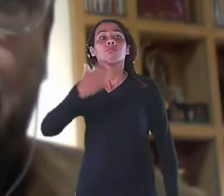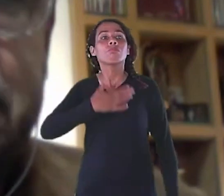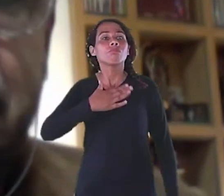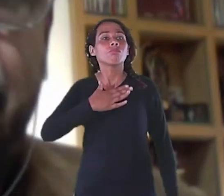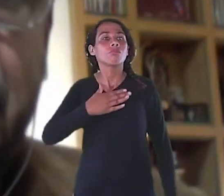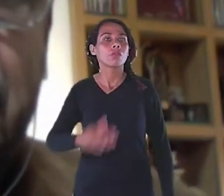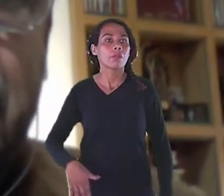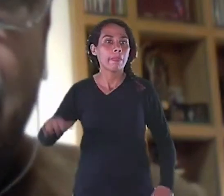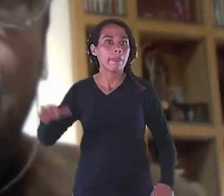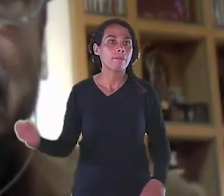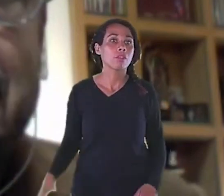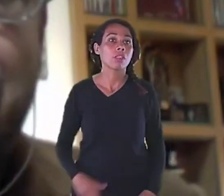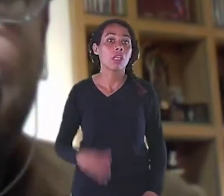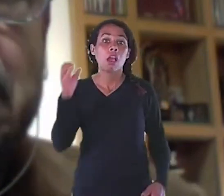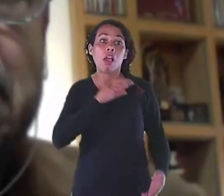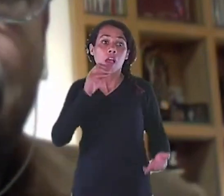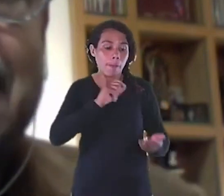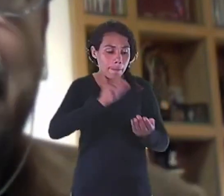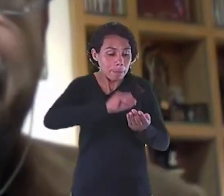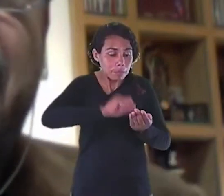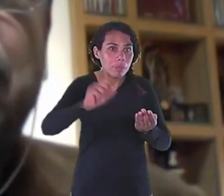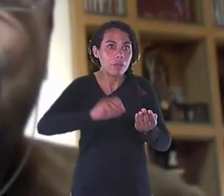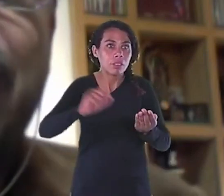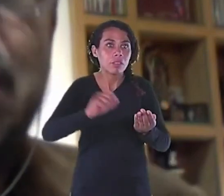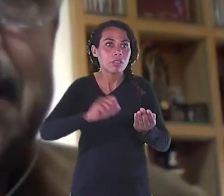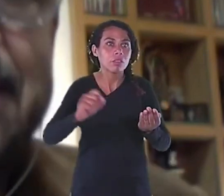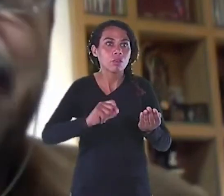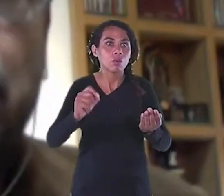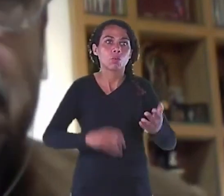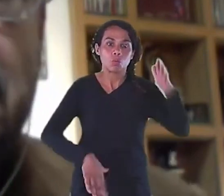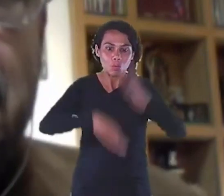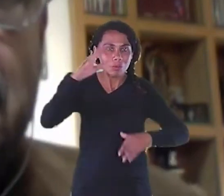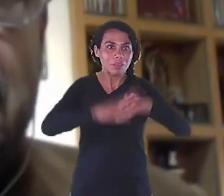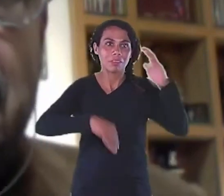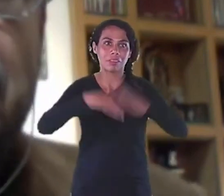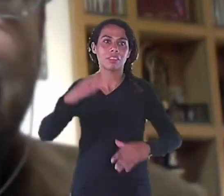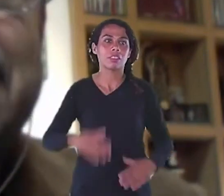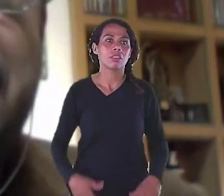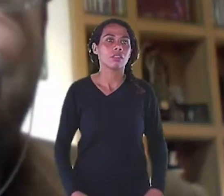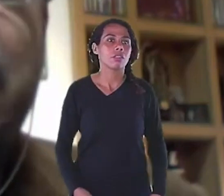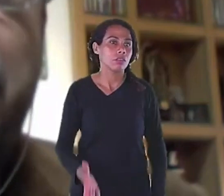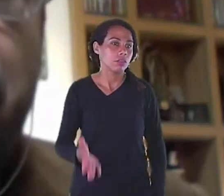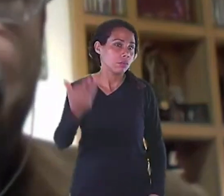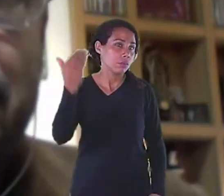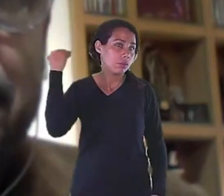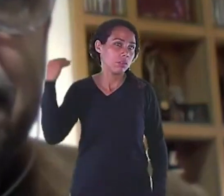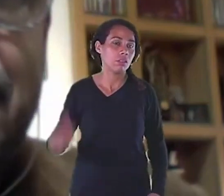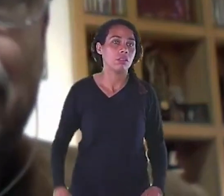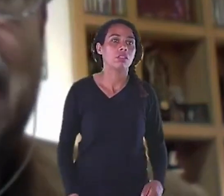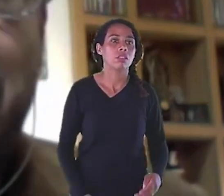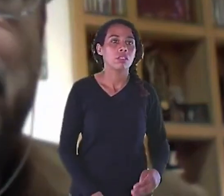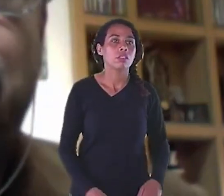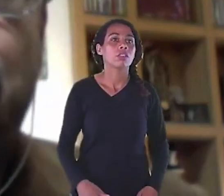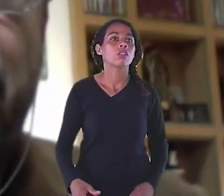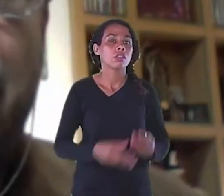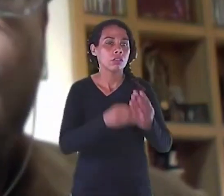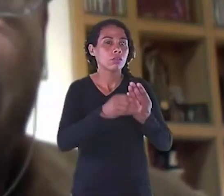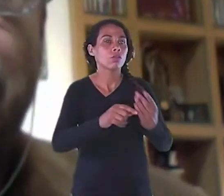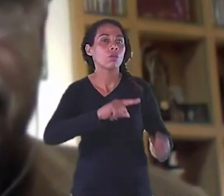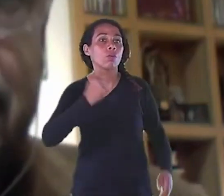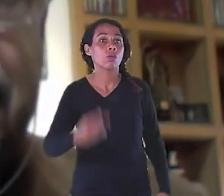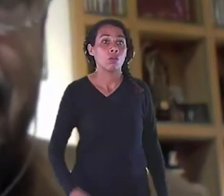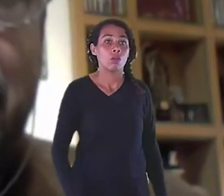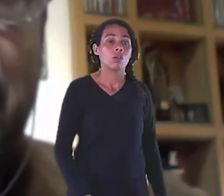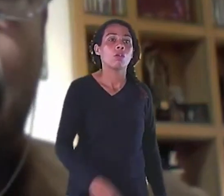Foi o mais rápido que eu escrevi Os anteriores Eu gastei média de 4 a 6 anos Esse eu gastei um ano e meio Justamente porque eu